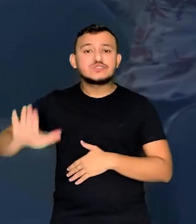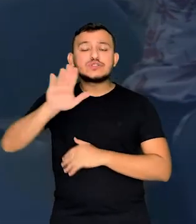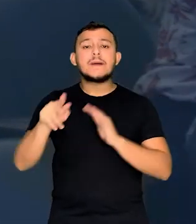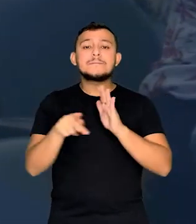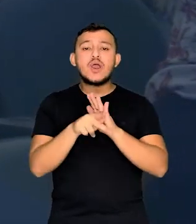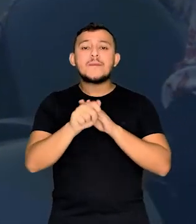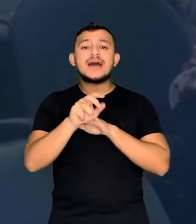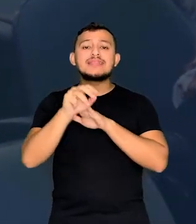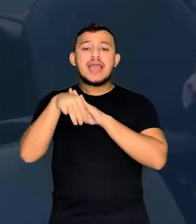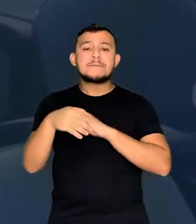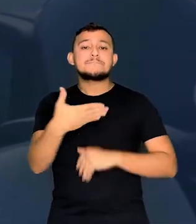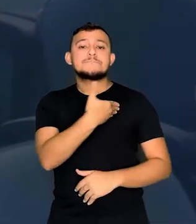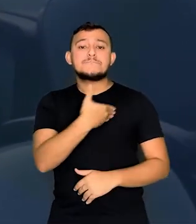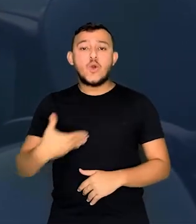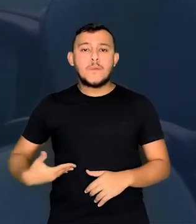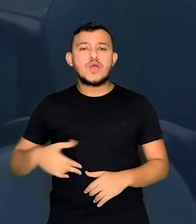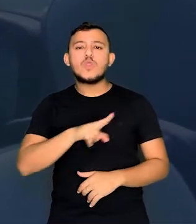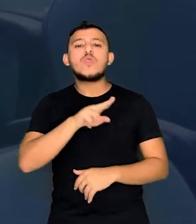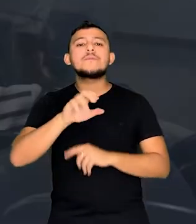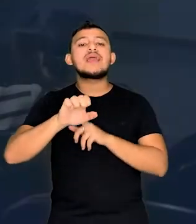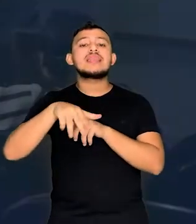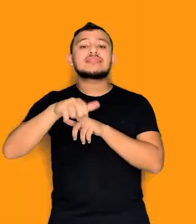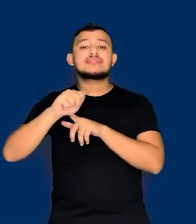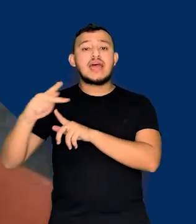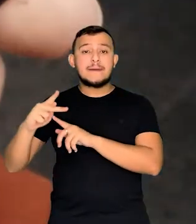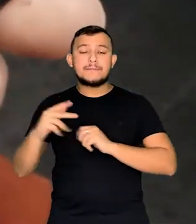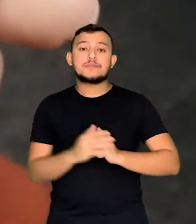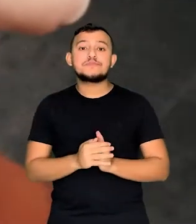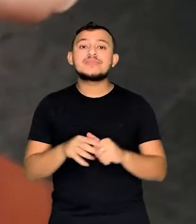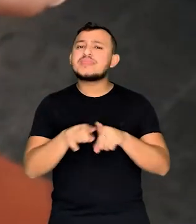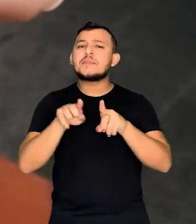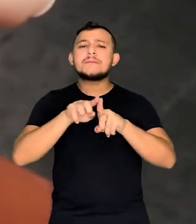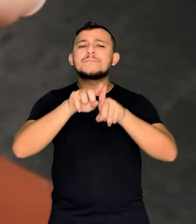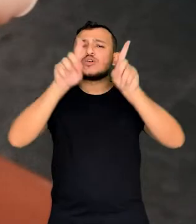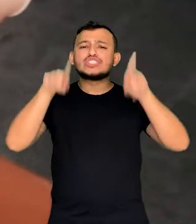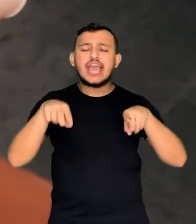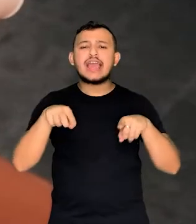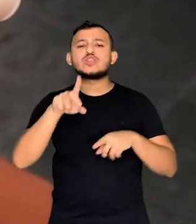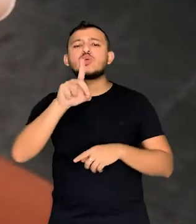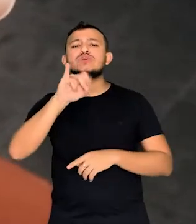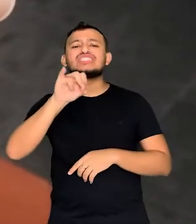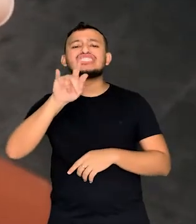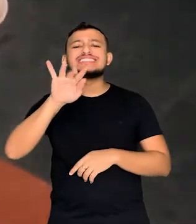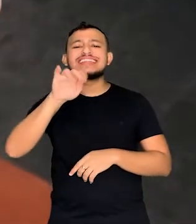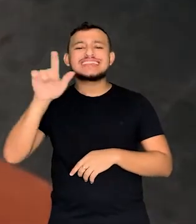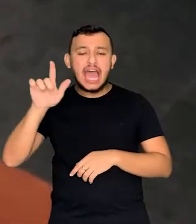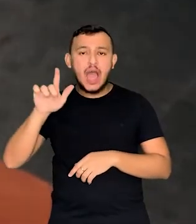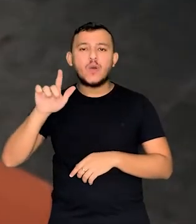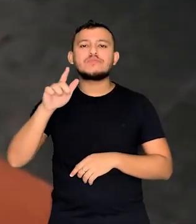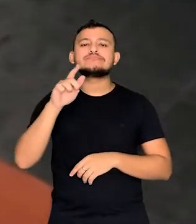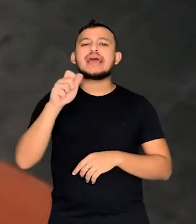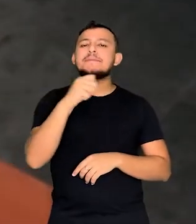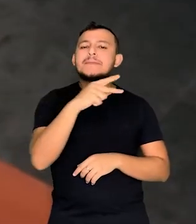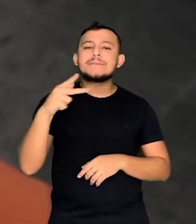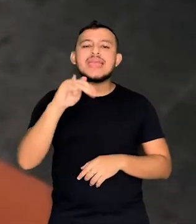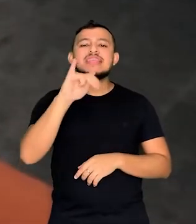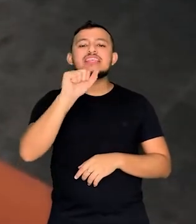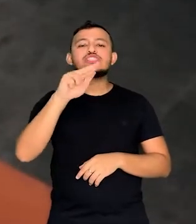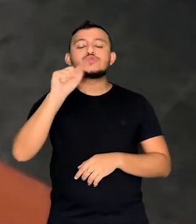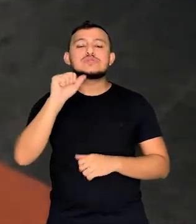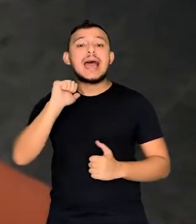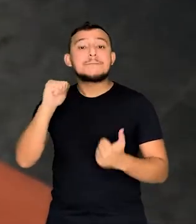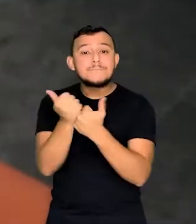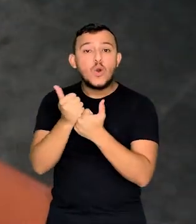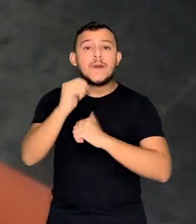de Administração Pública, ENAP. Além de projetos digitais, como o aplicativo ISUS, de apoio a